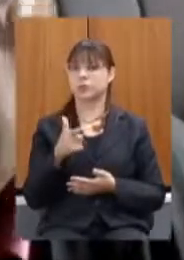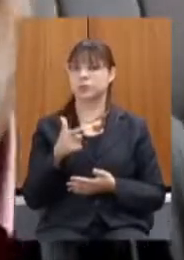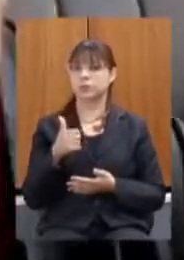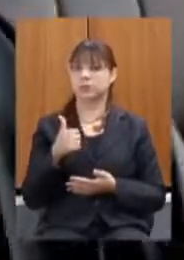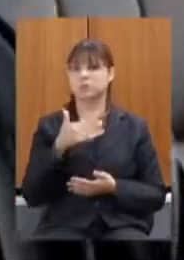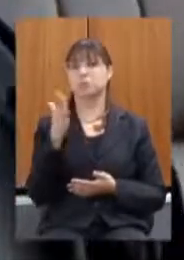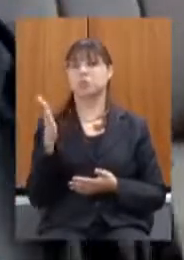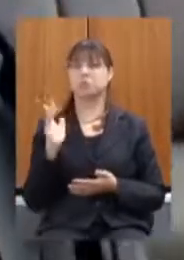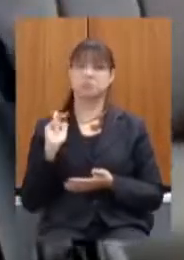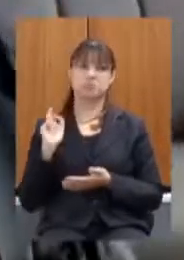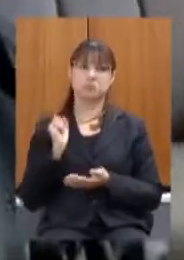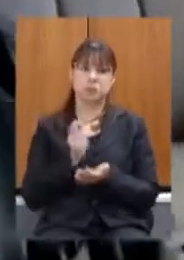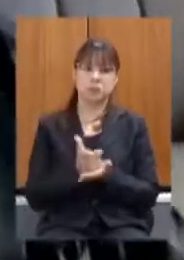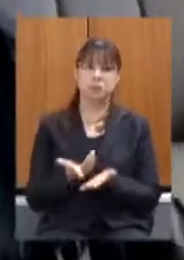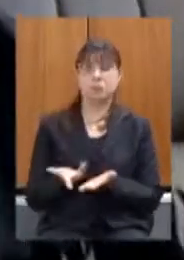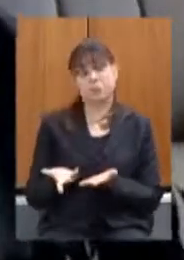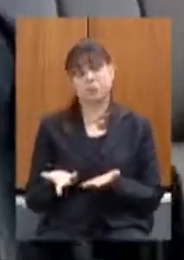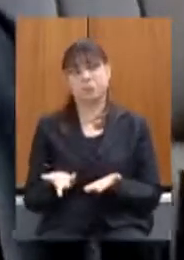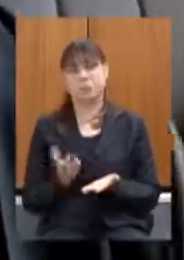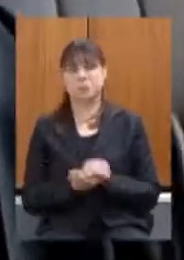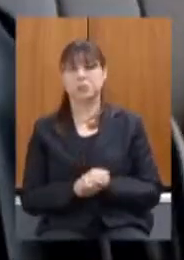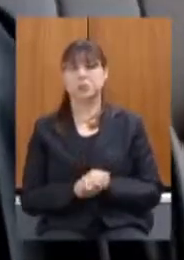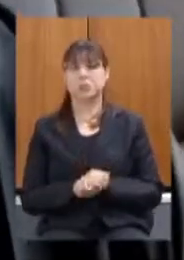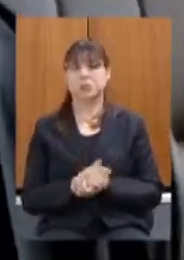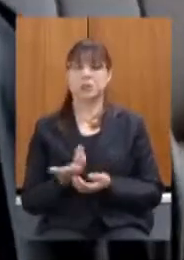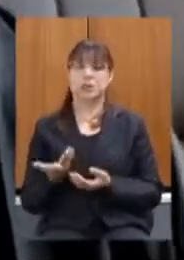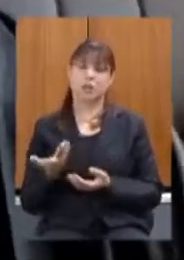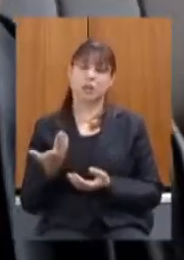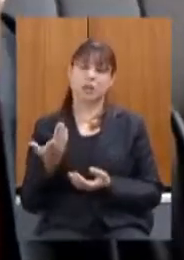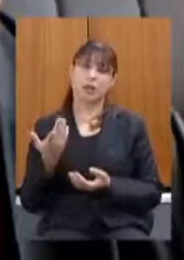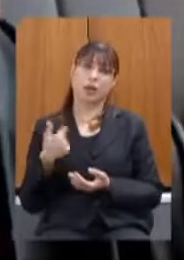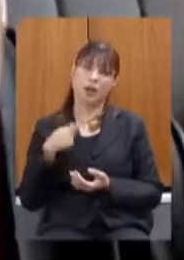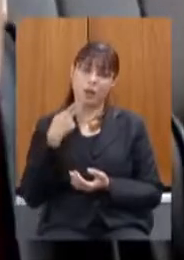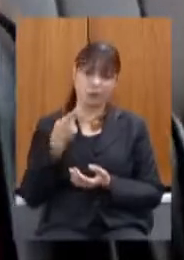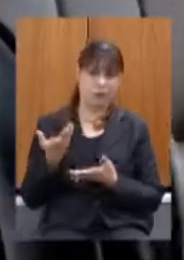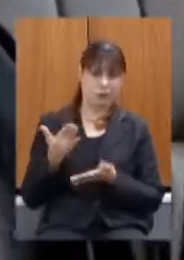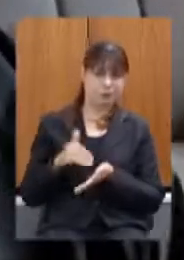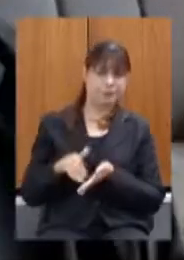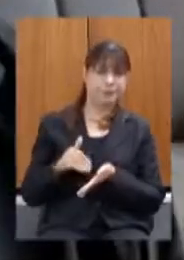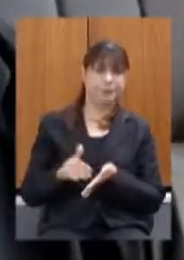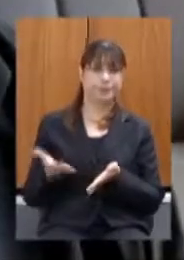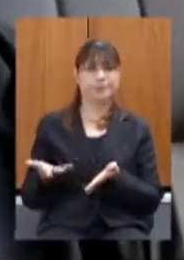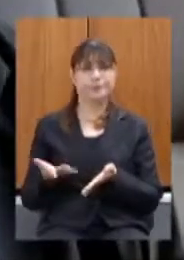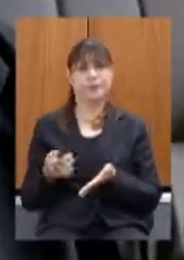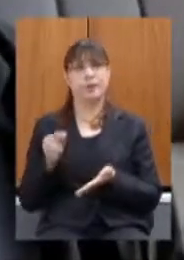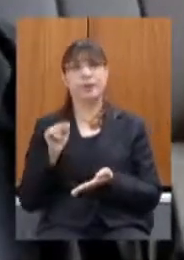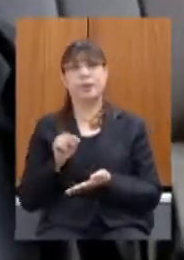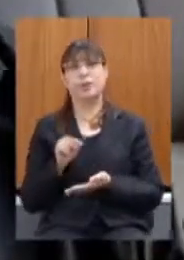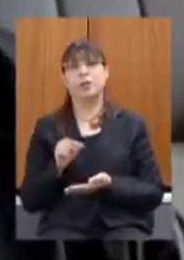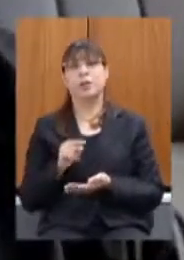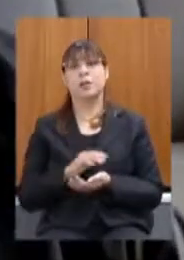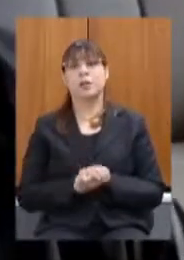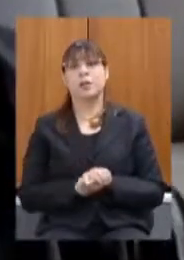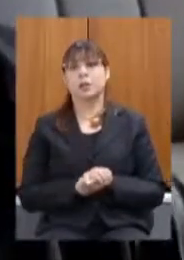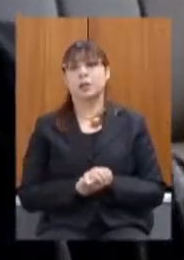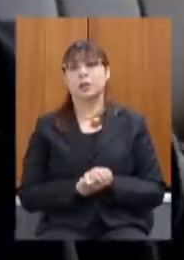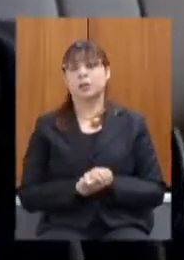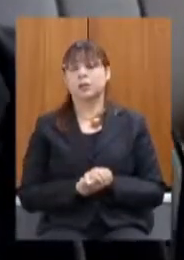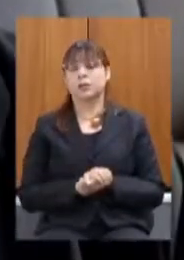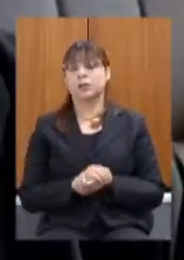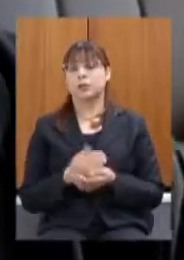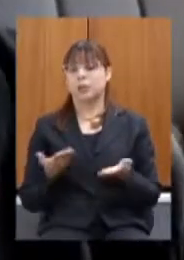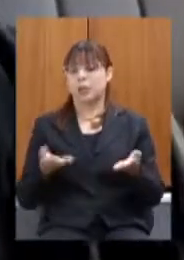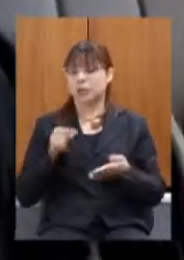muito importante e eu chamo a atenção secretário porque essa questão do Aluminas que é um programa que tinha que ser agora